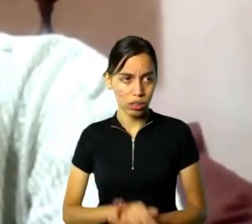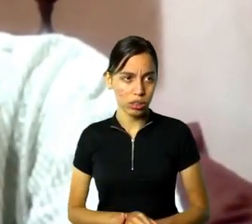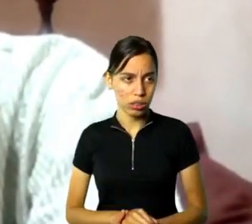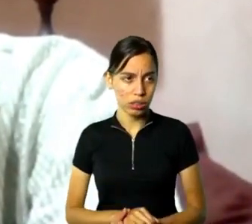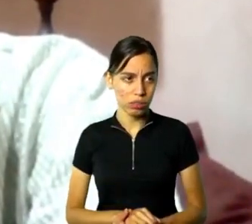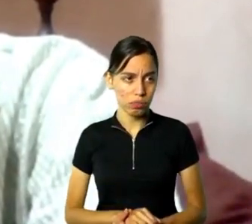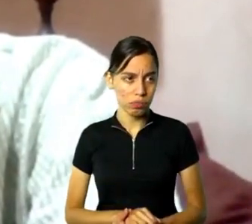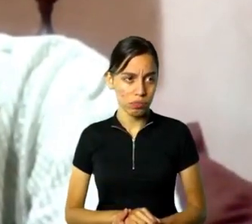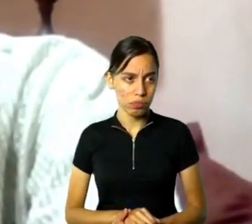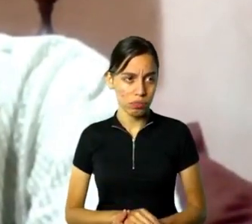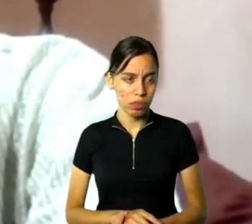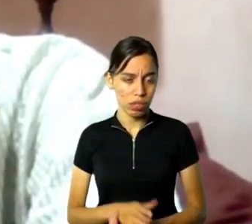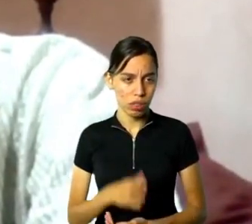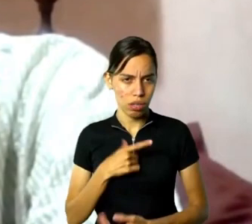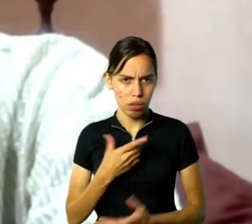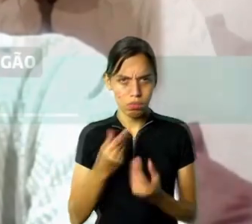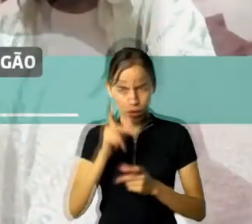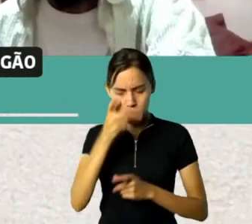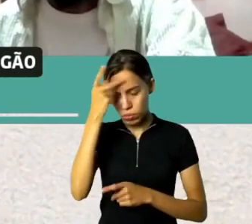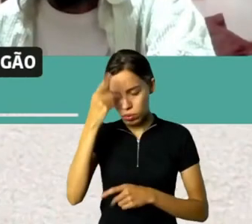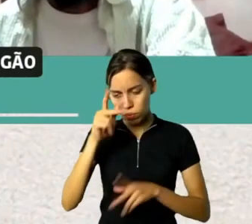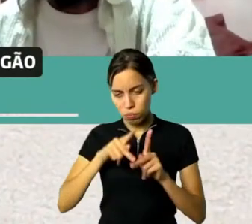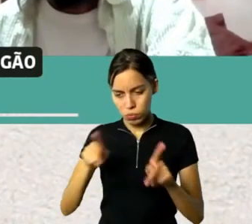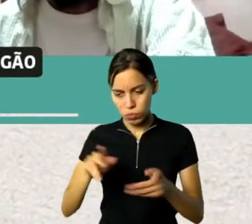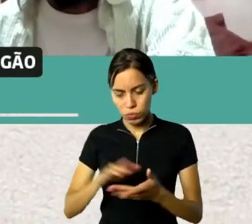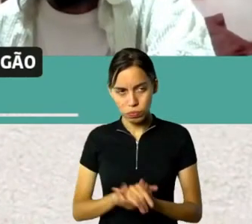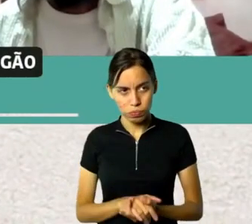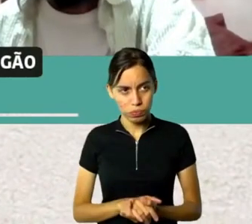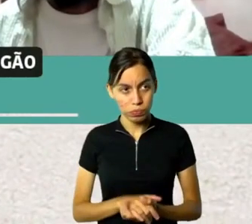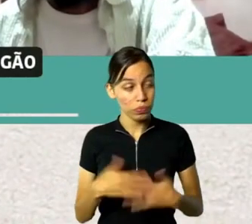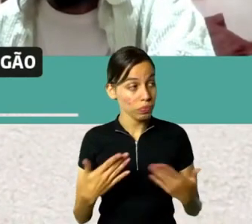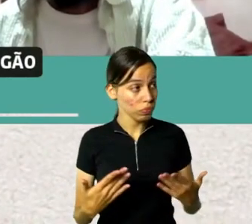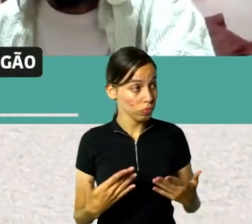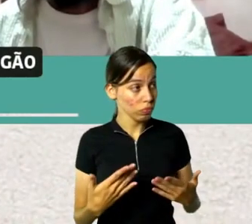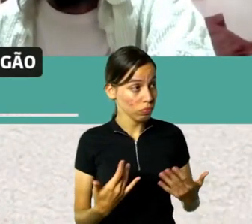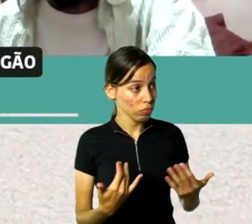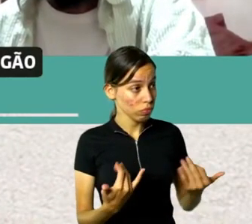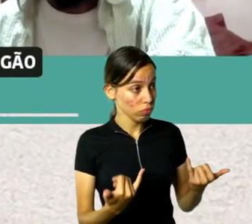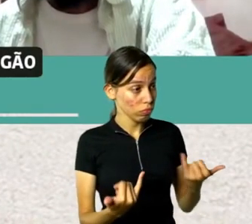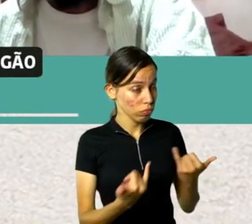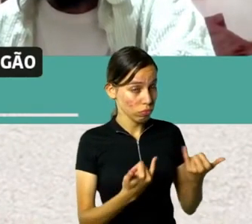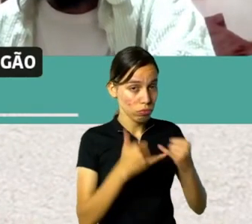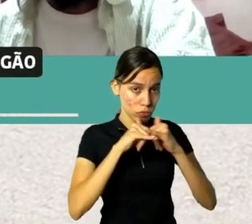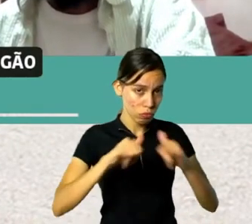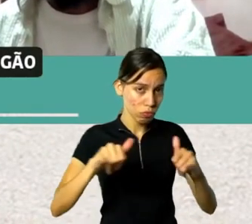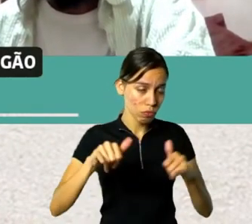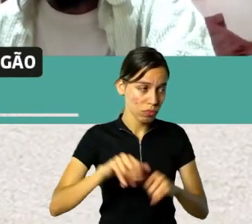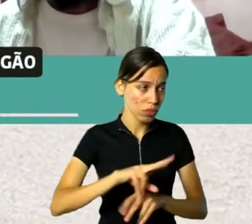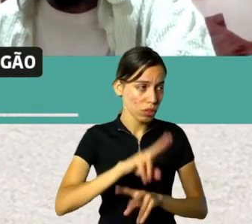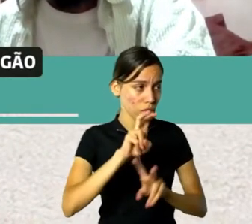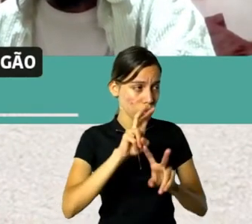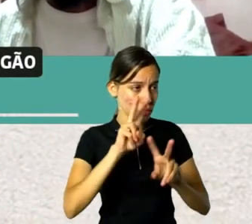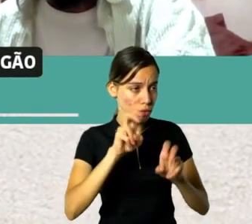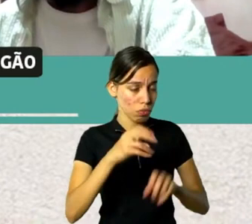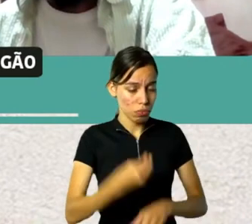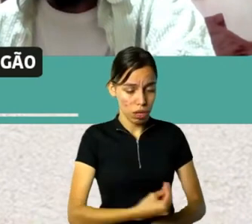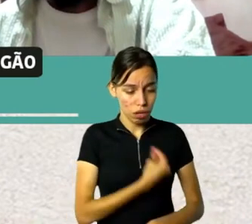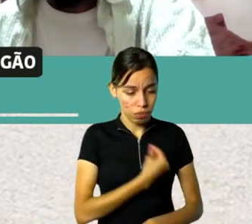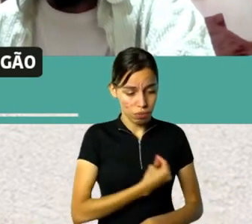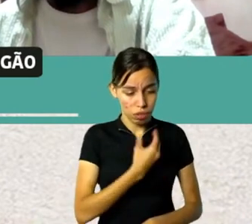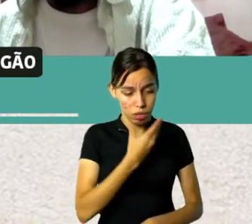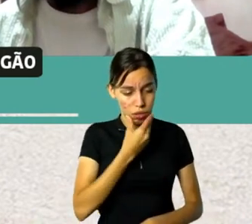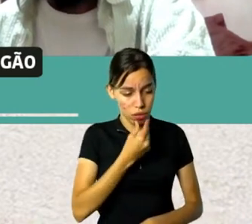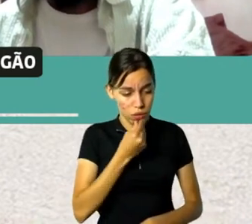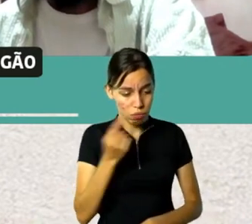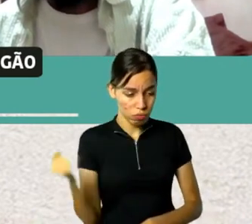professor, foi mestre. Vamos contar dessa passagem, assim, da vinda dele para Belo Horizonte, porque ele nasceu no Rio de Janeiro,